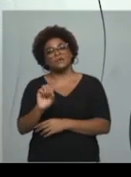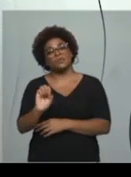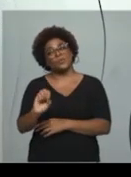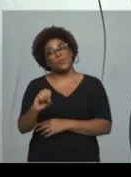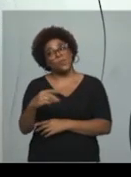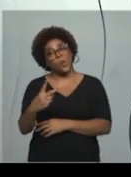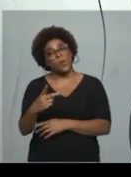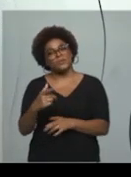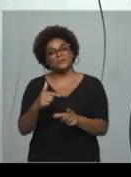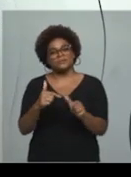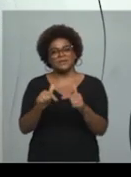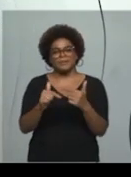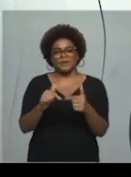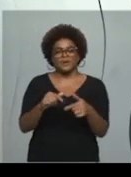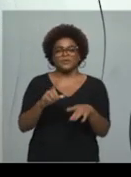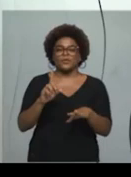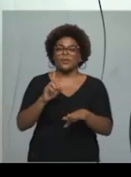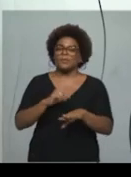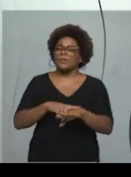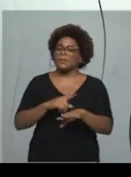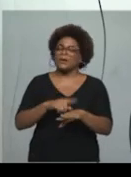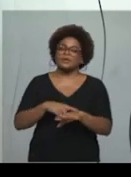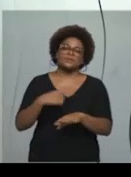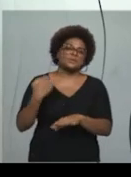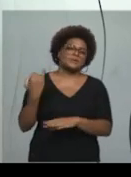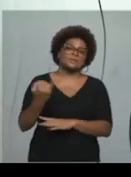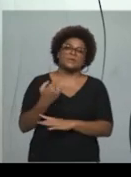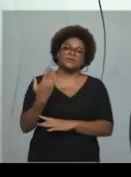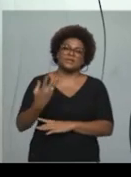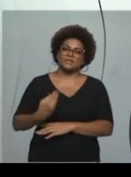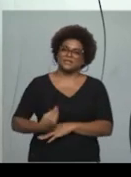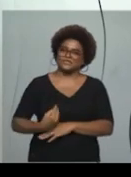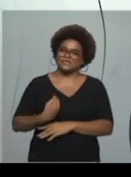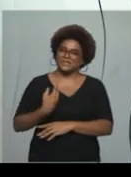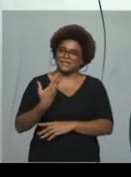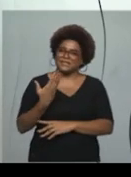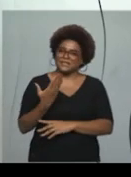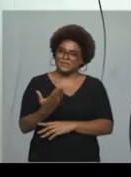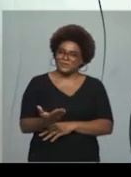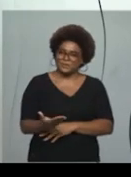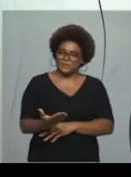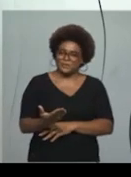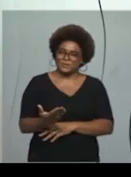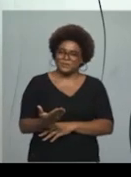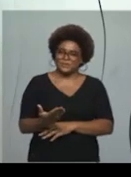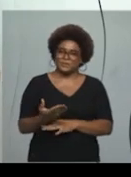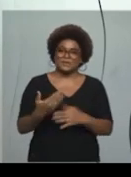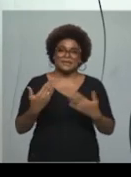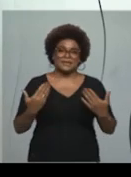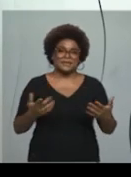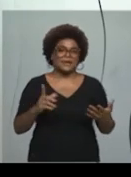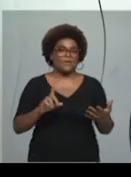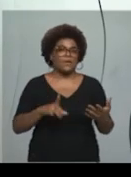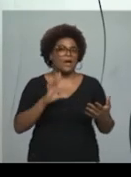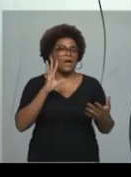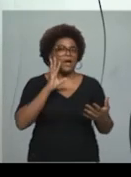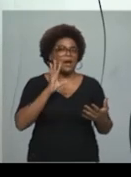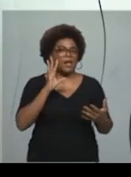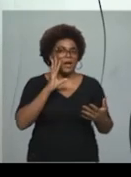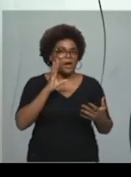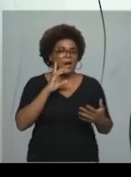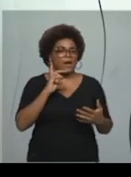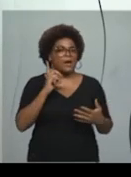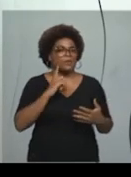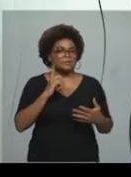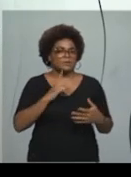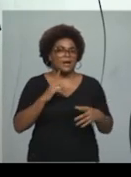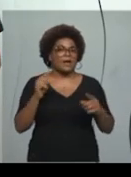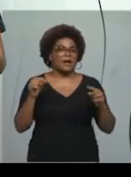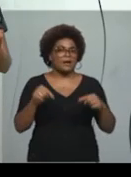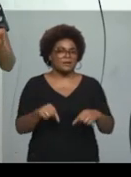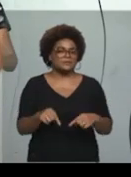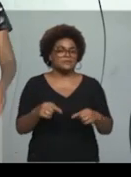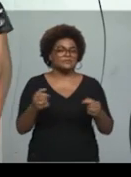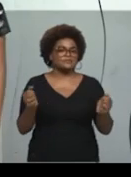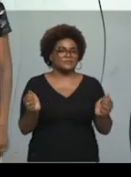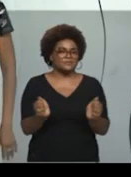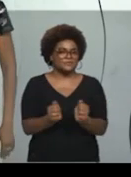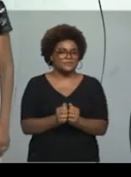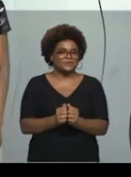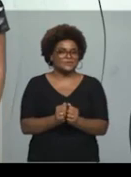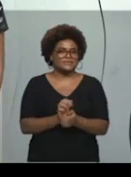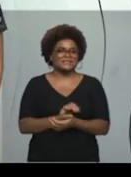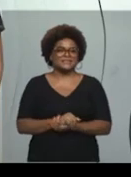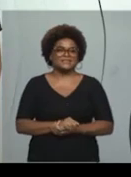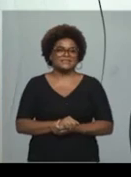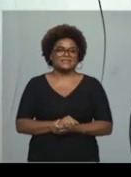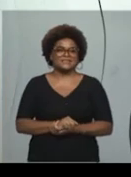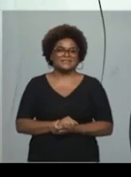importante na vida de vocês. Então, é legal estar aqui com vocês nessa caminhada.